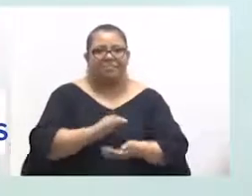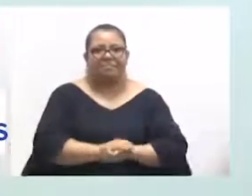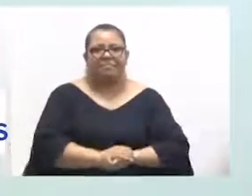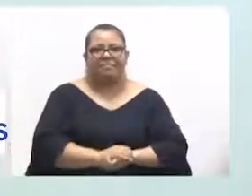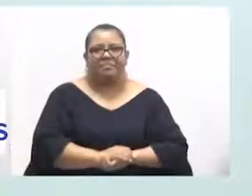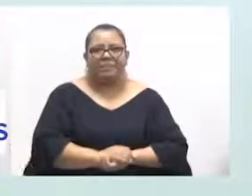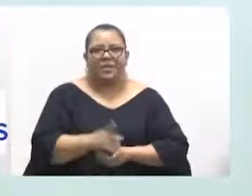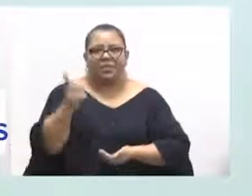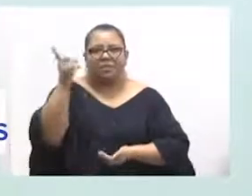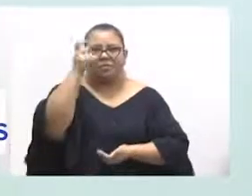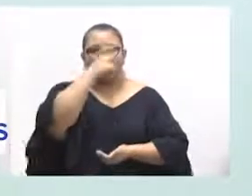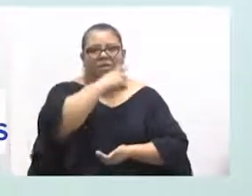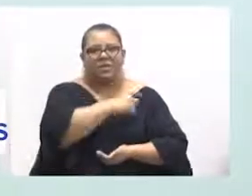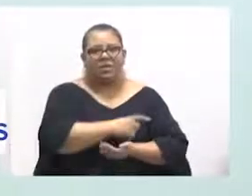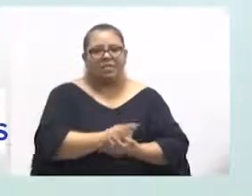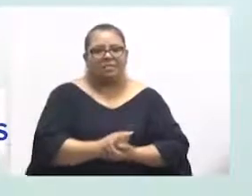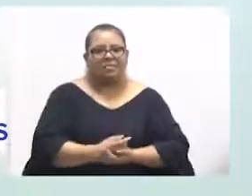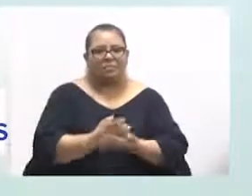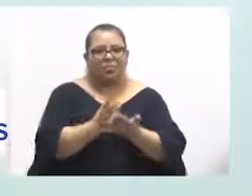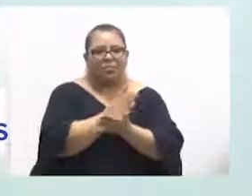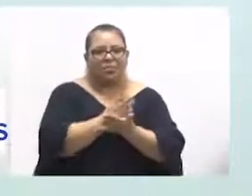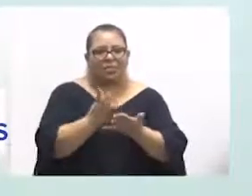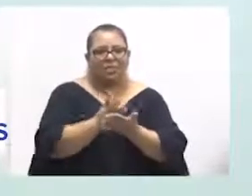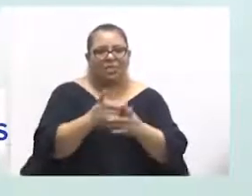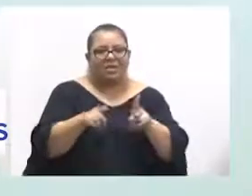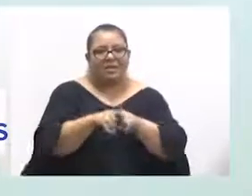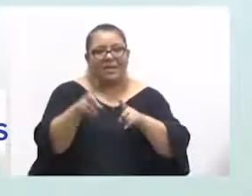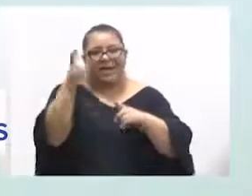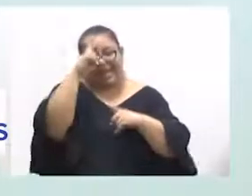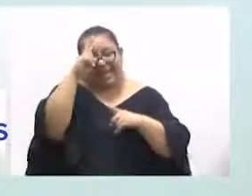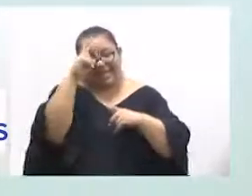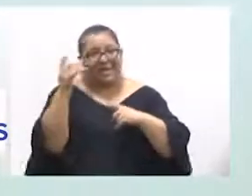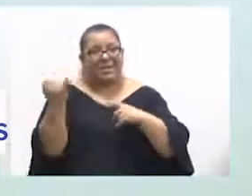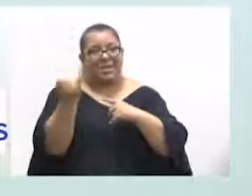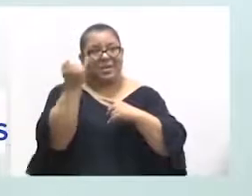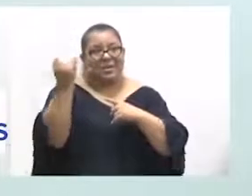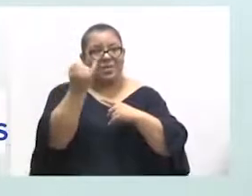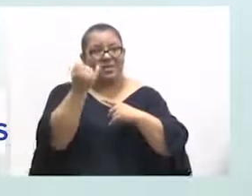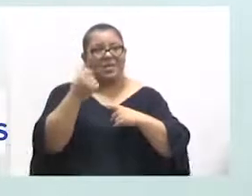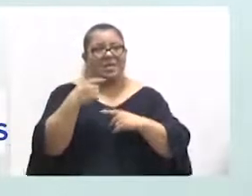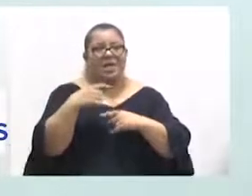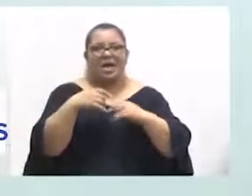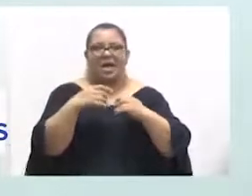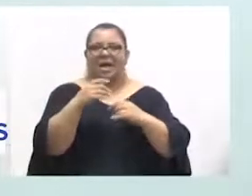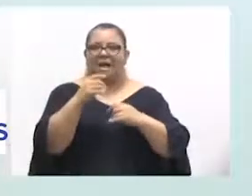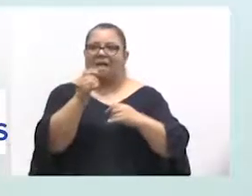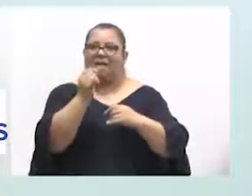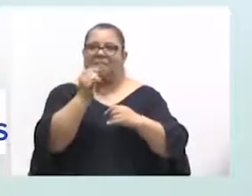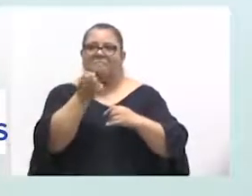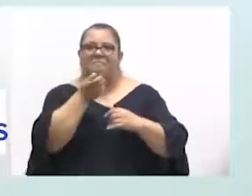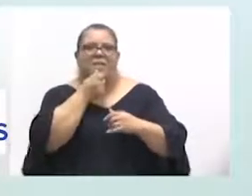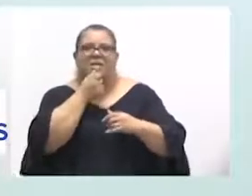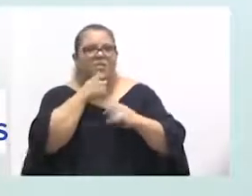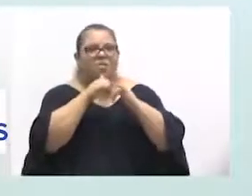dificuldades. Queria só lembrar uma coisa importante que não foi falado. O câncer,